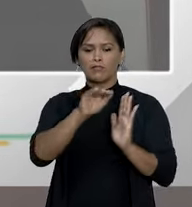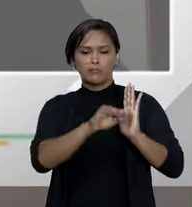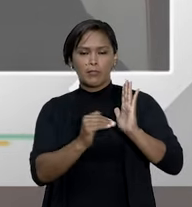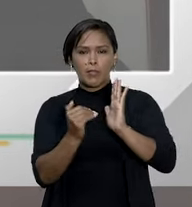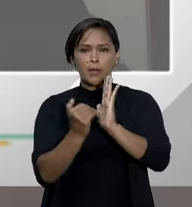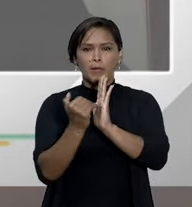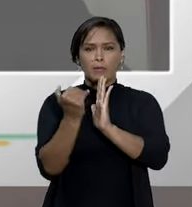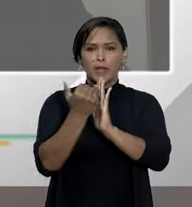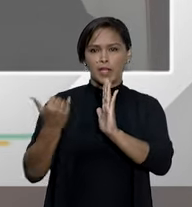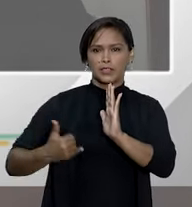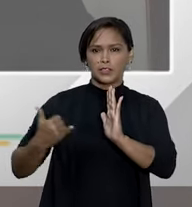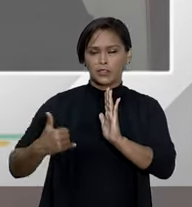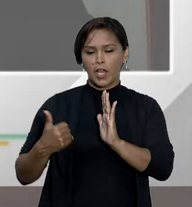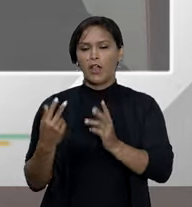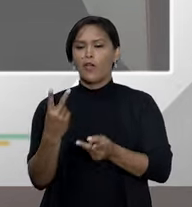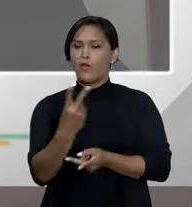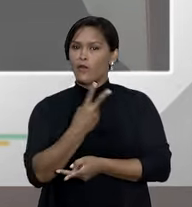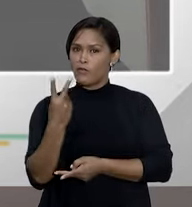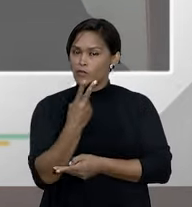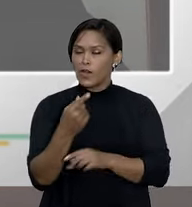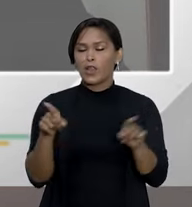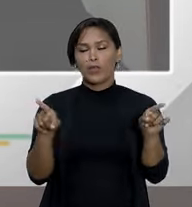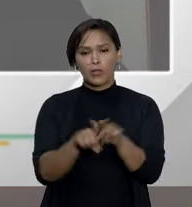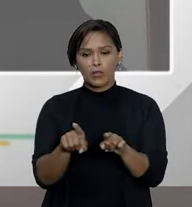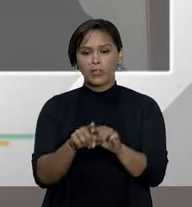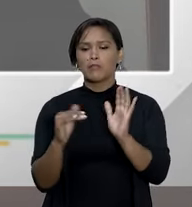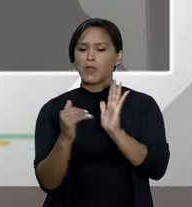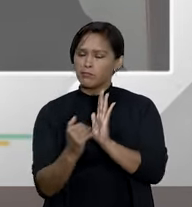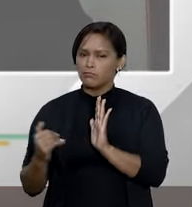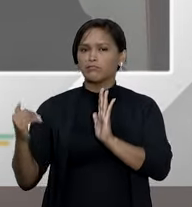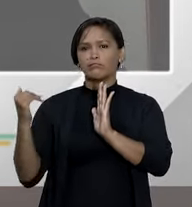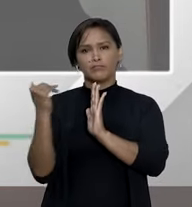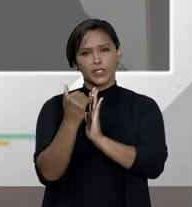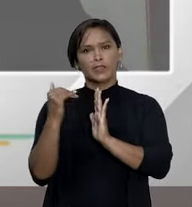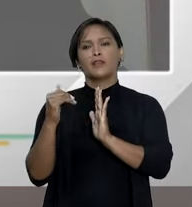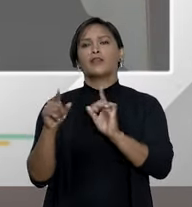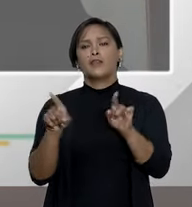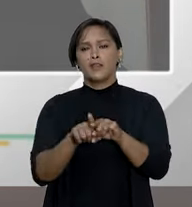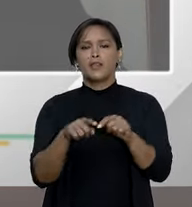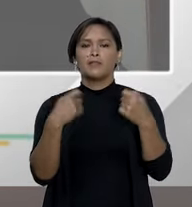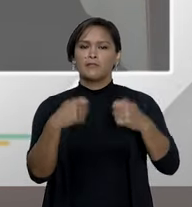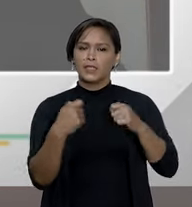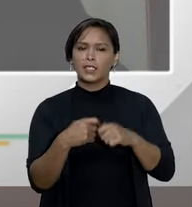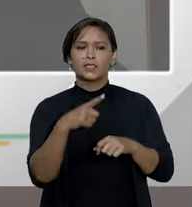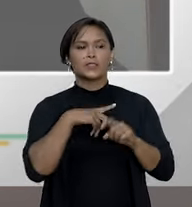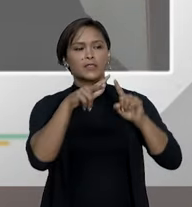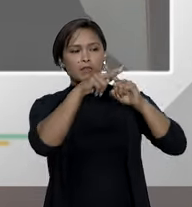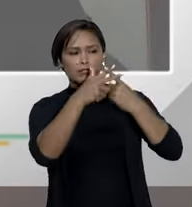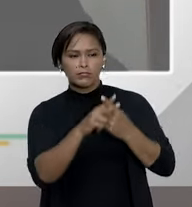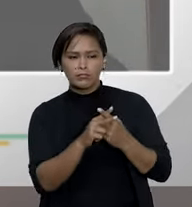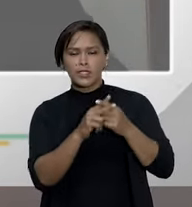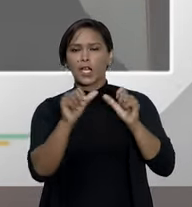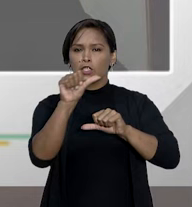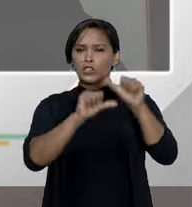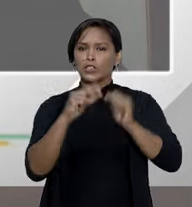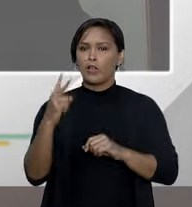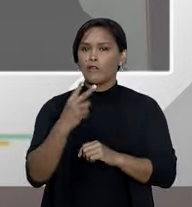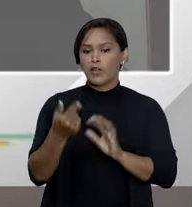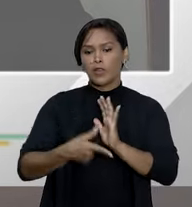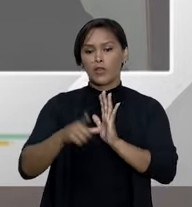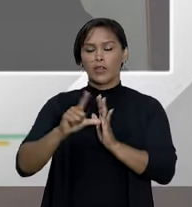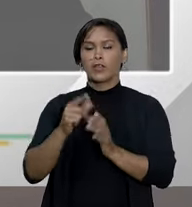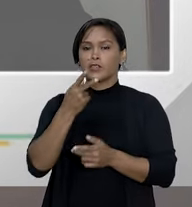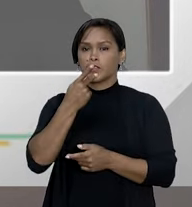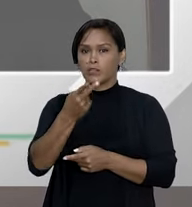vai aumentando, os custos do plano de saúde vão se elevando e recaem naquilo que nós comentamos anteriormente.